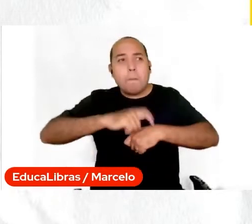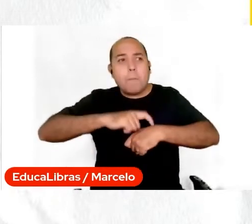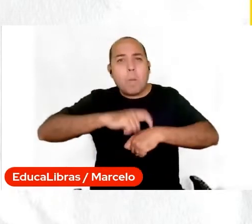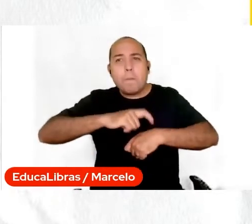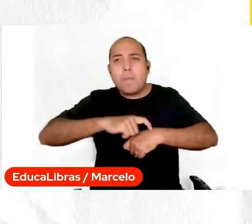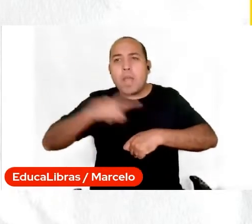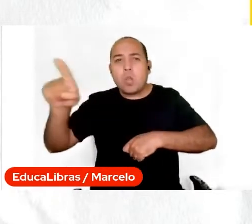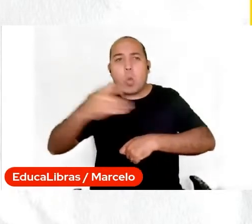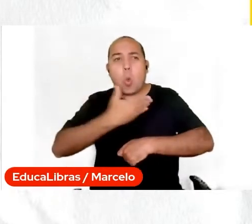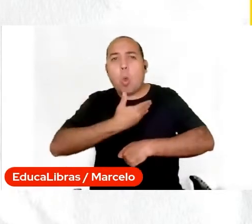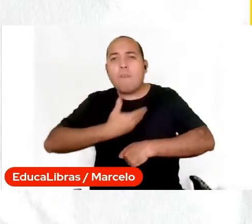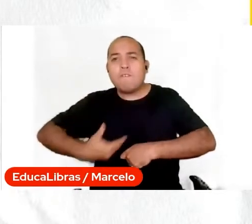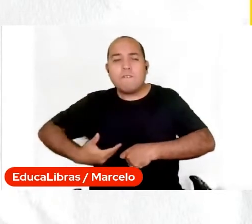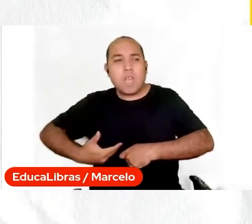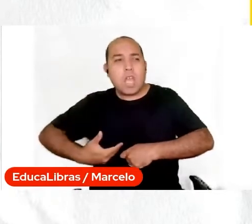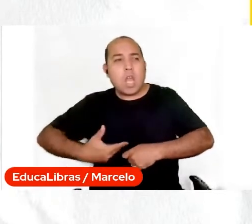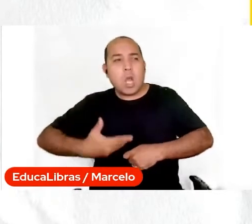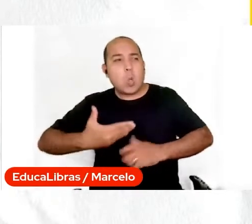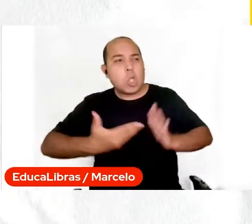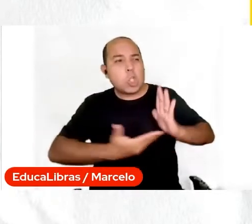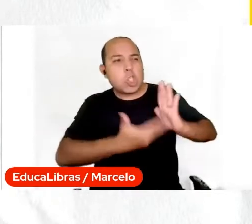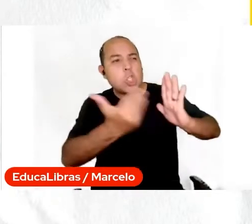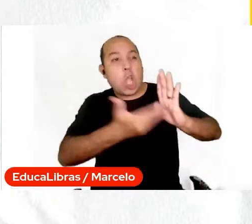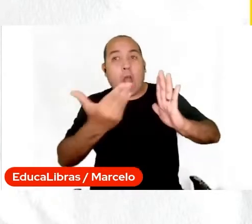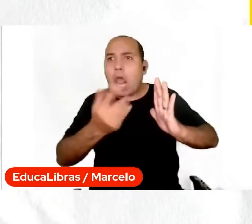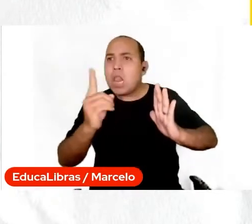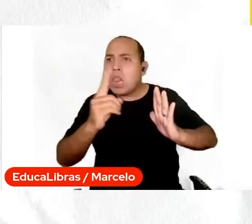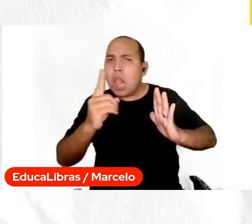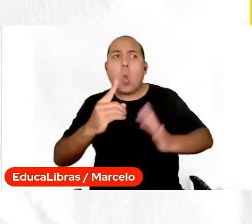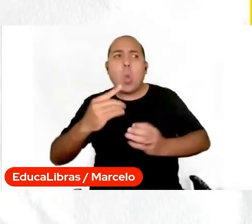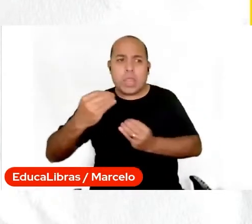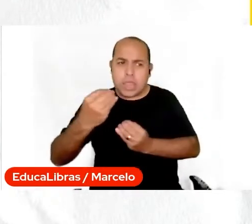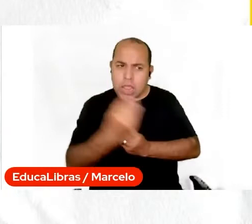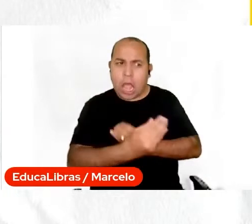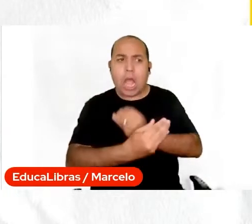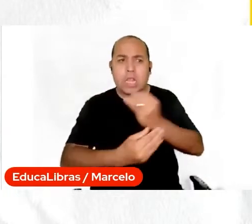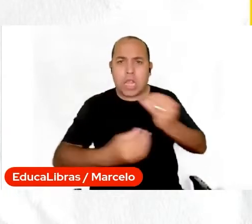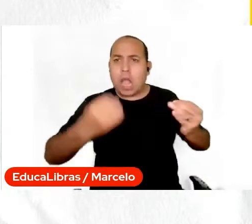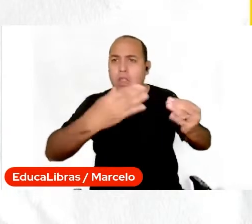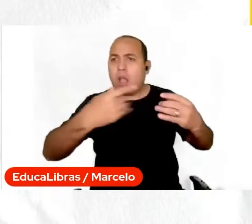o Estado garante. Também fiquei pensando na sala do professor Régis,